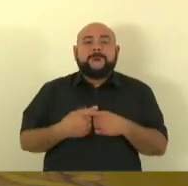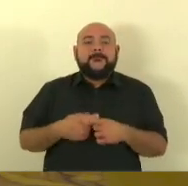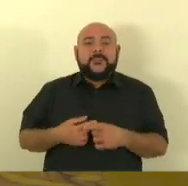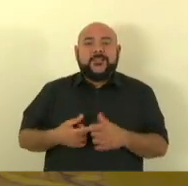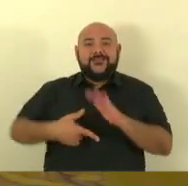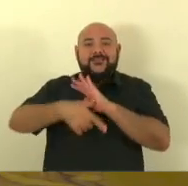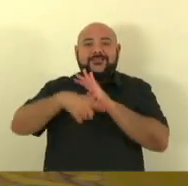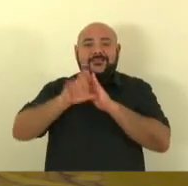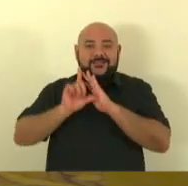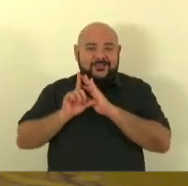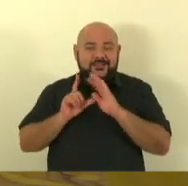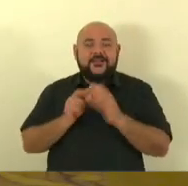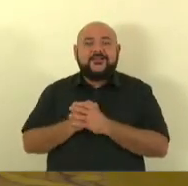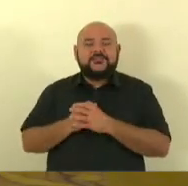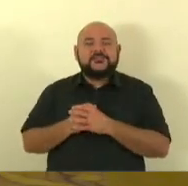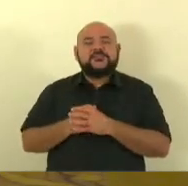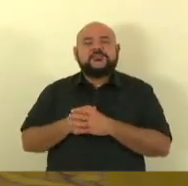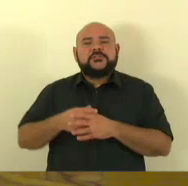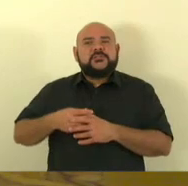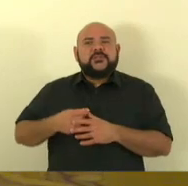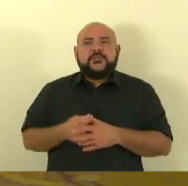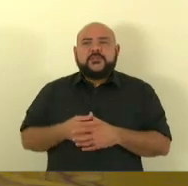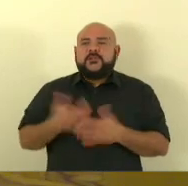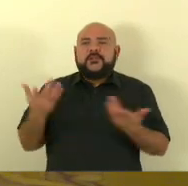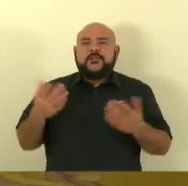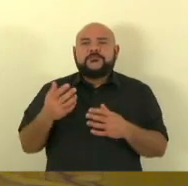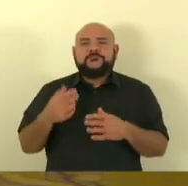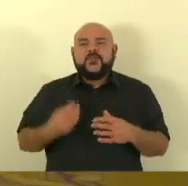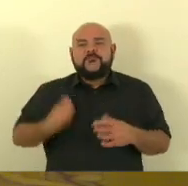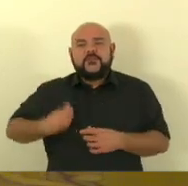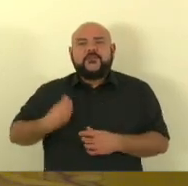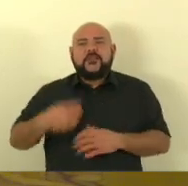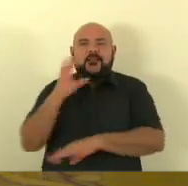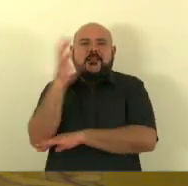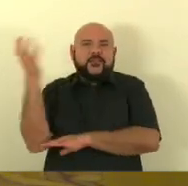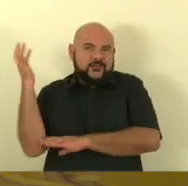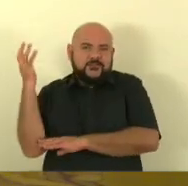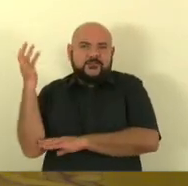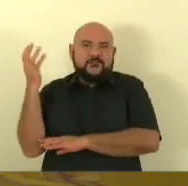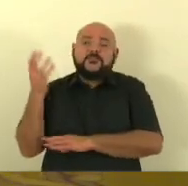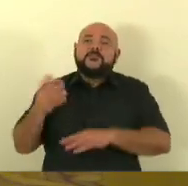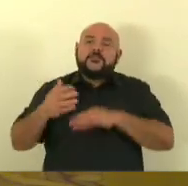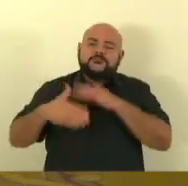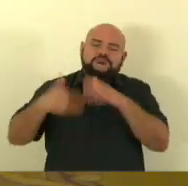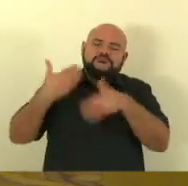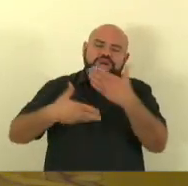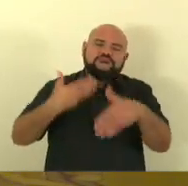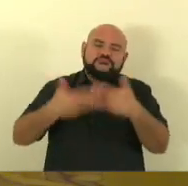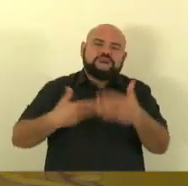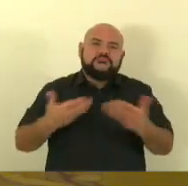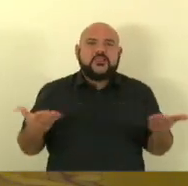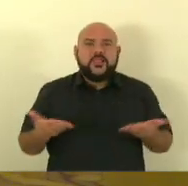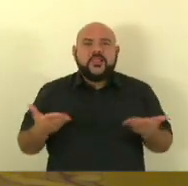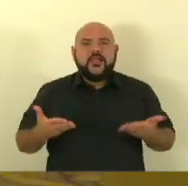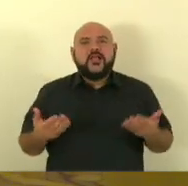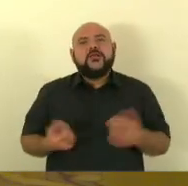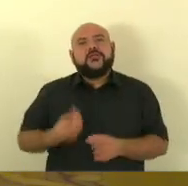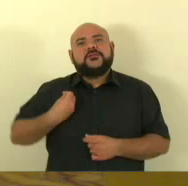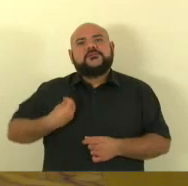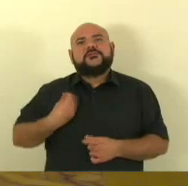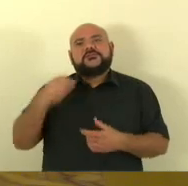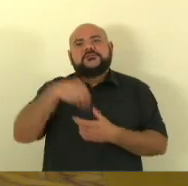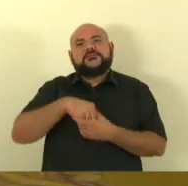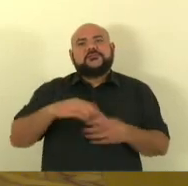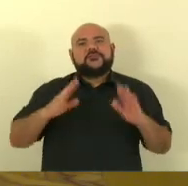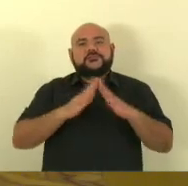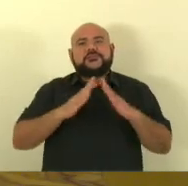a gente acabou domesticando animais para conviver com a gente e a gente acaba não entendendo que eles têm essas limitações e que tem essa questão de